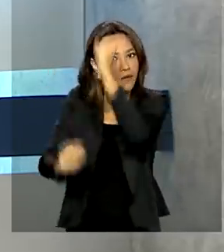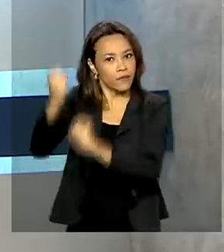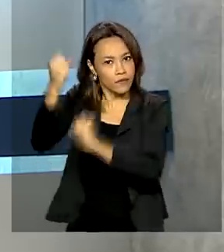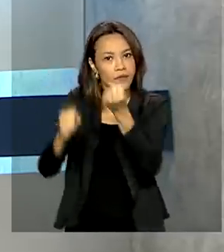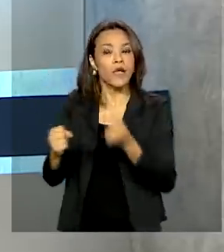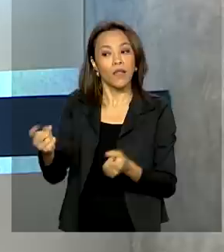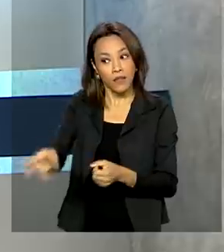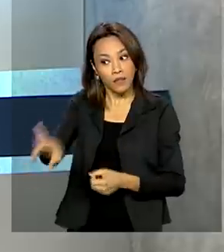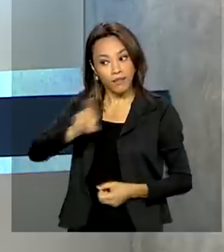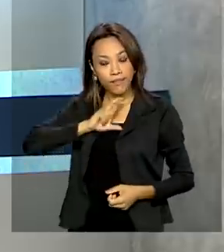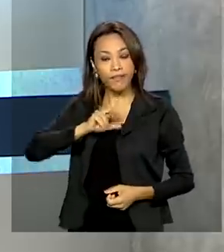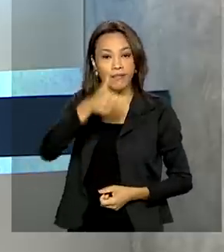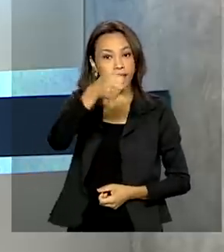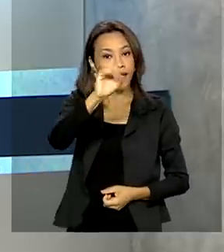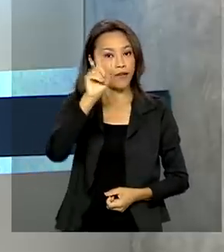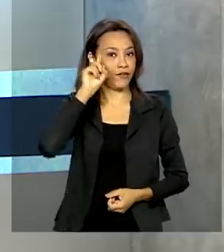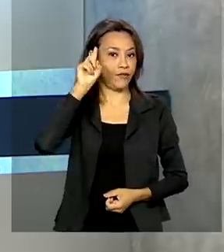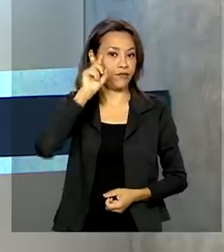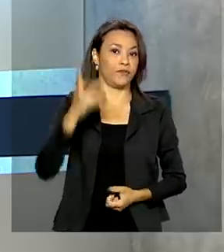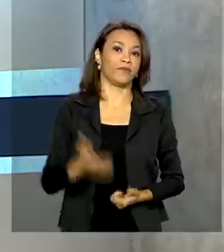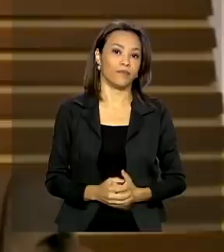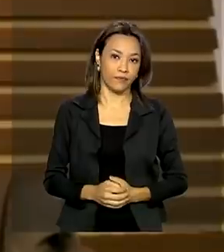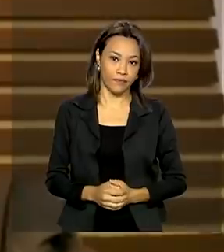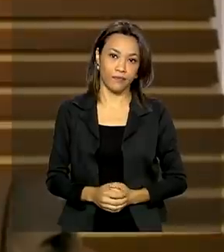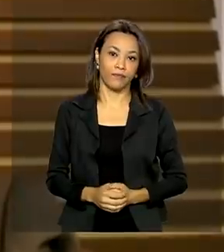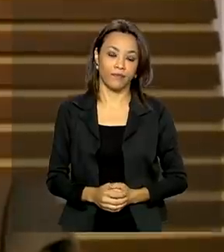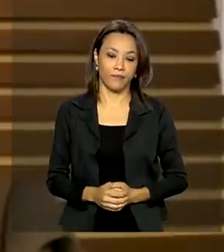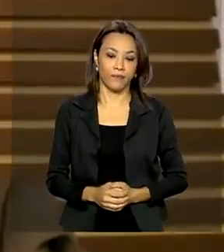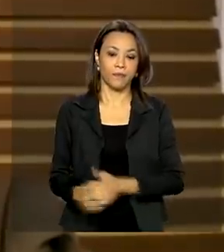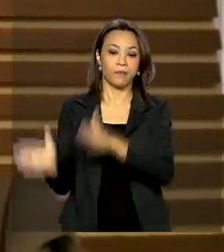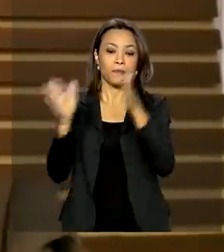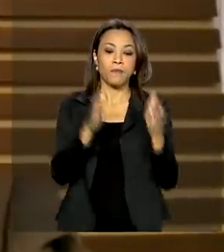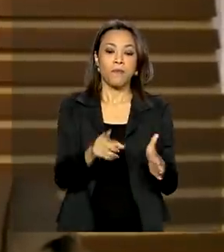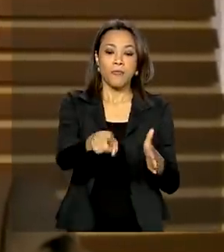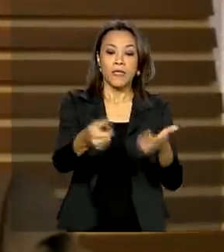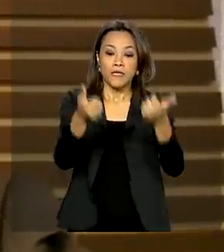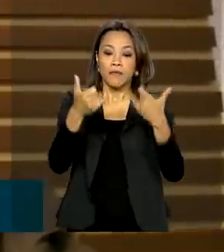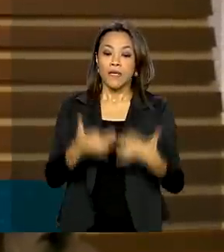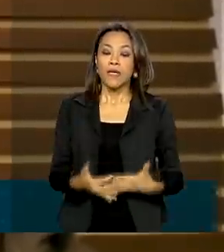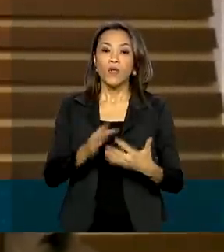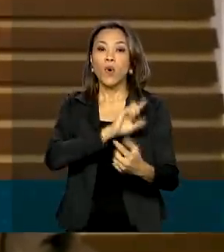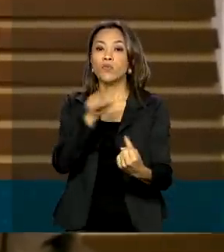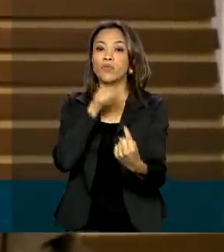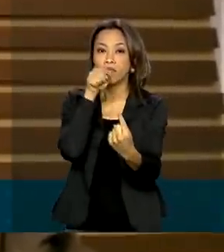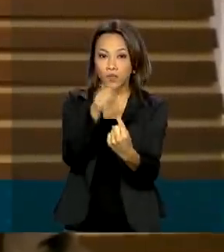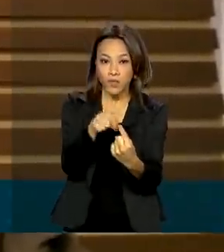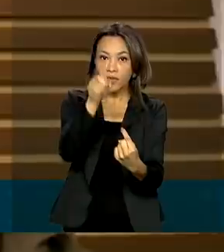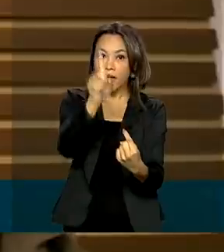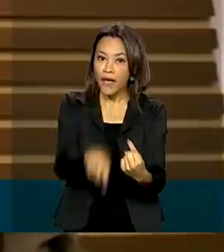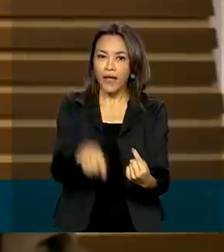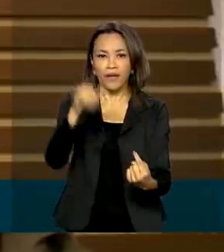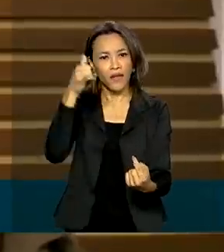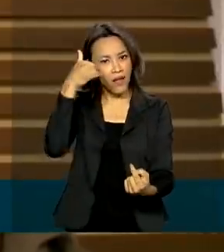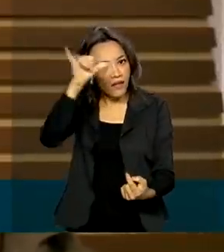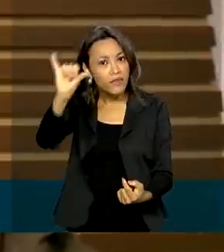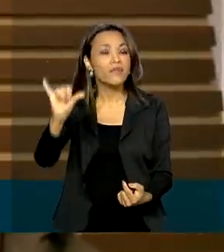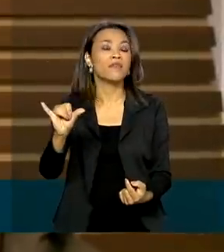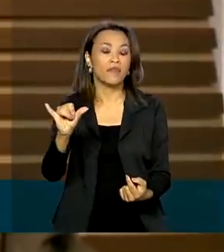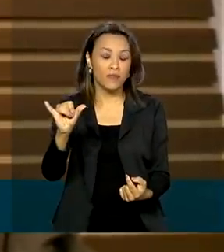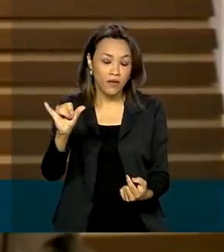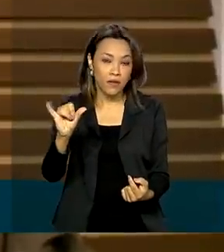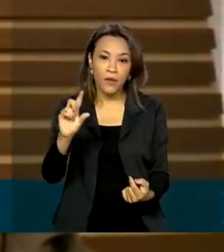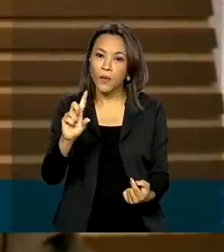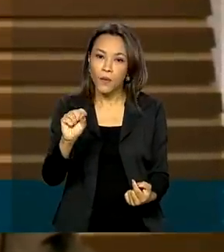dias para responder aos questionamentos. O objetivo da medida é impedir, ou pelo menos evitar,